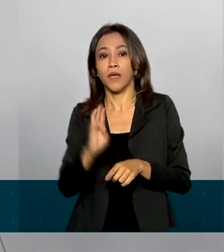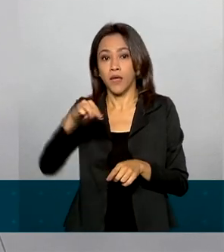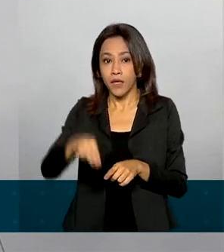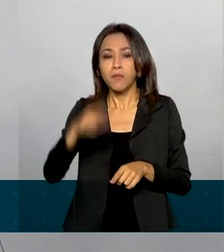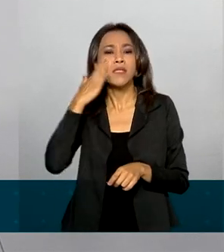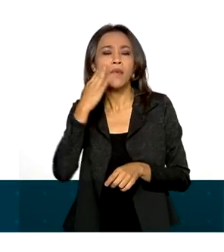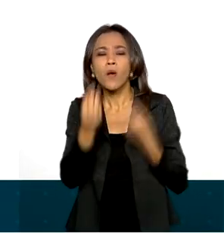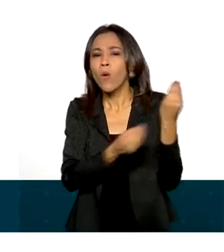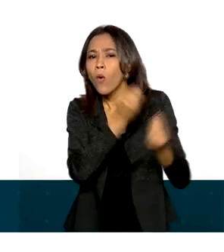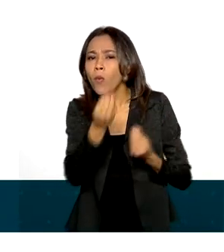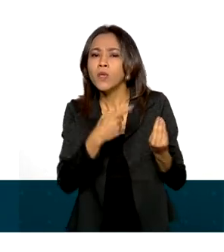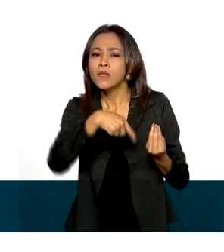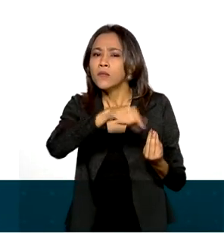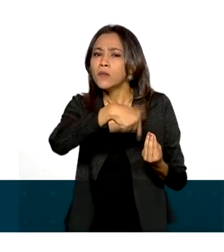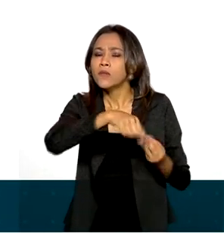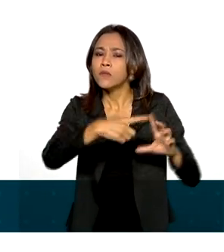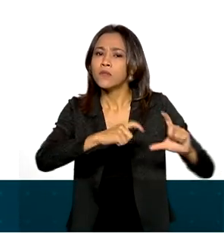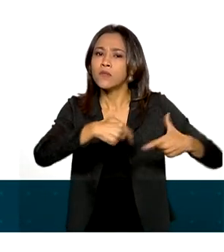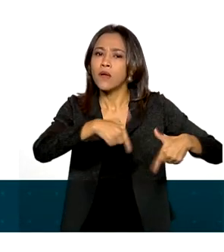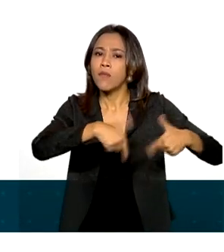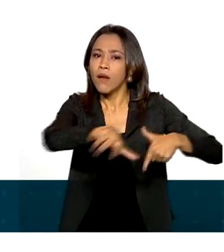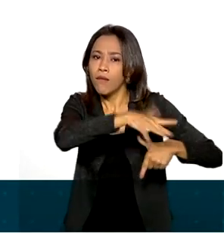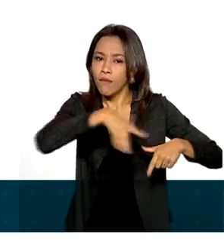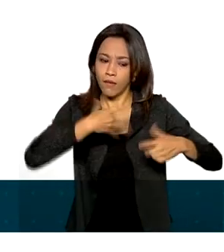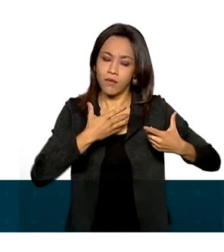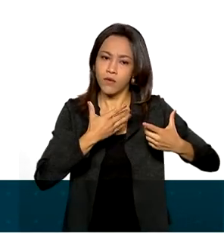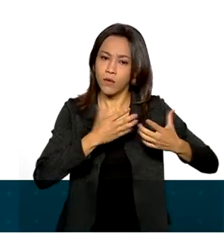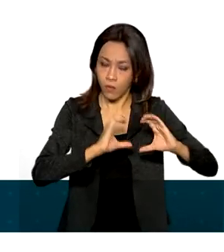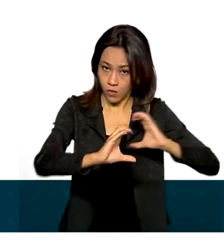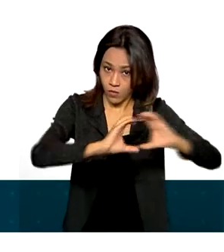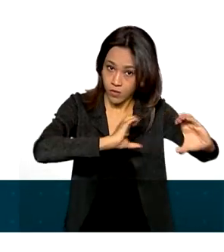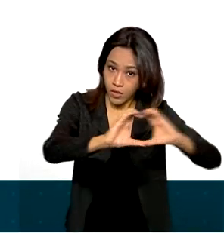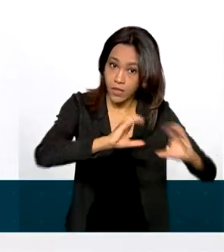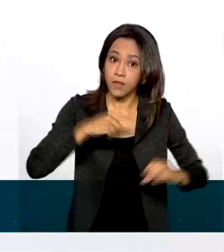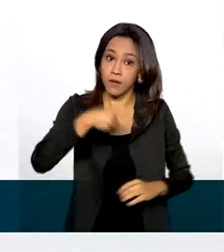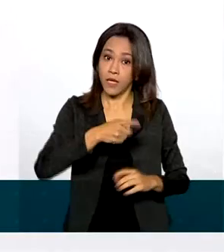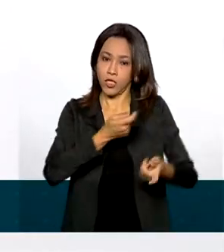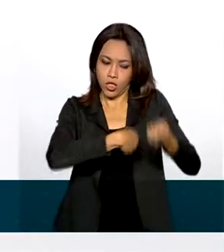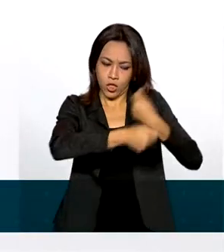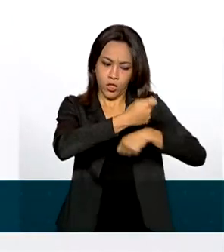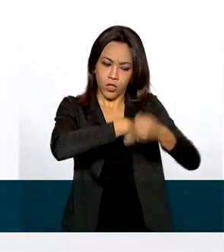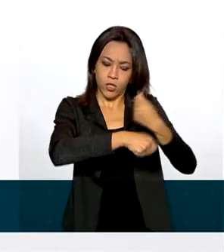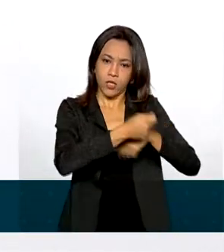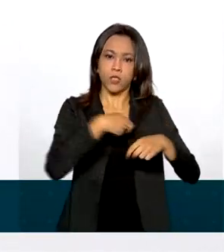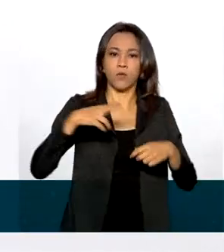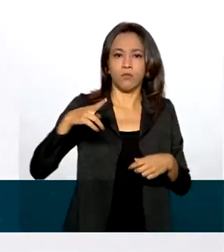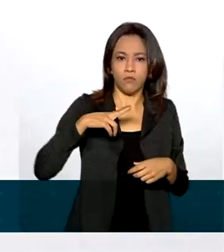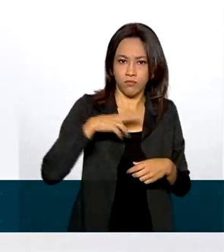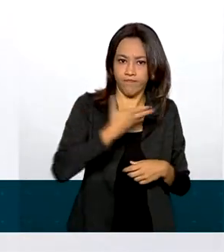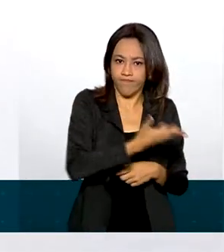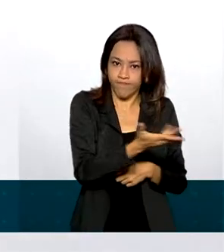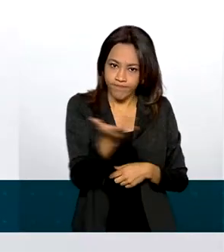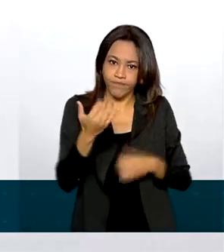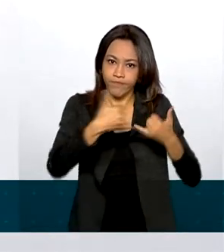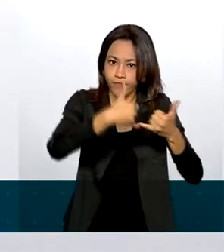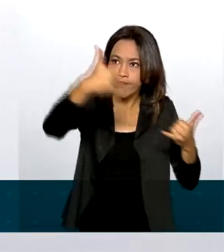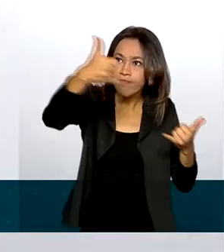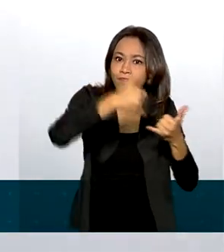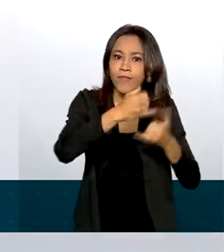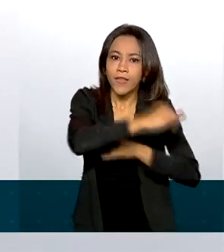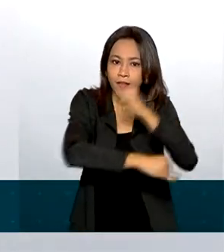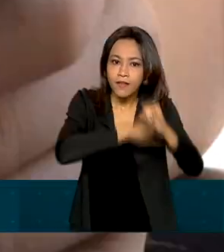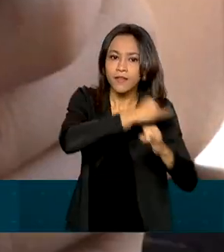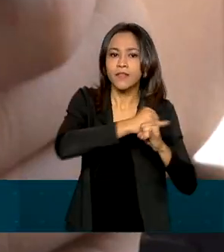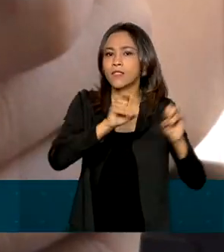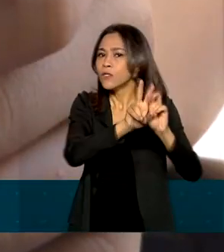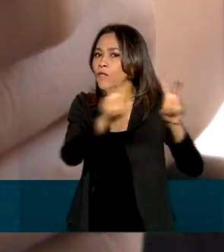telecomunicações. Essas empresas são especializadas em gestão de redes privativas, especialmente aquelas voltadas para